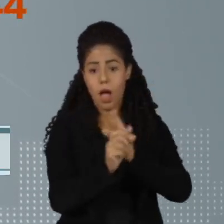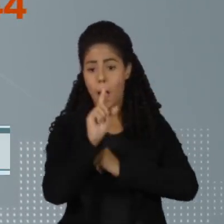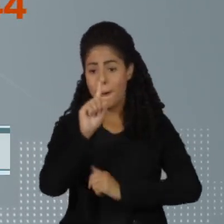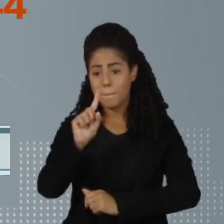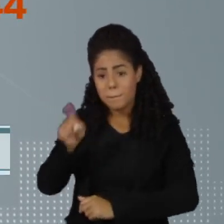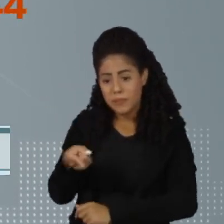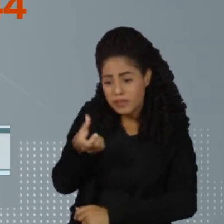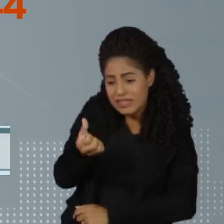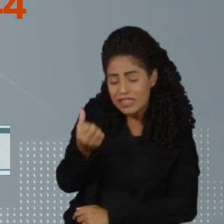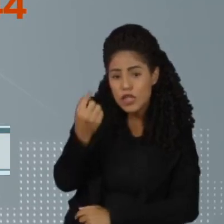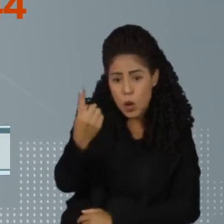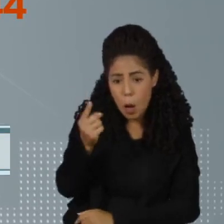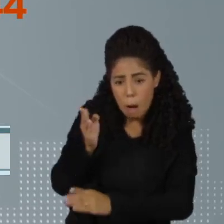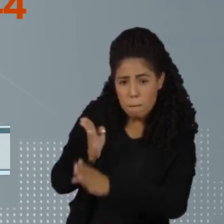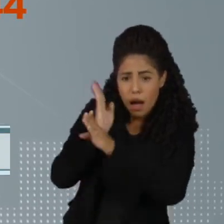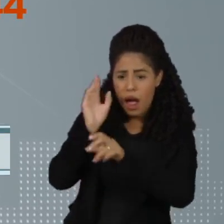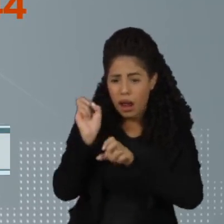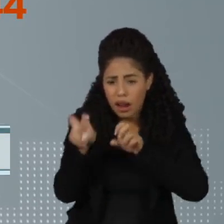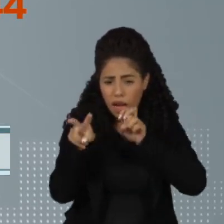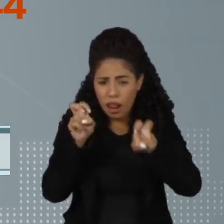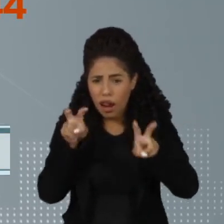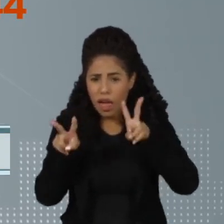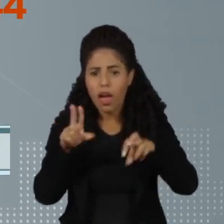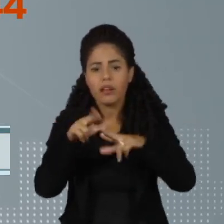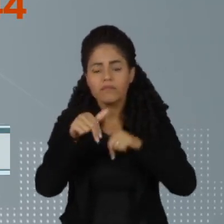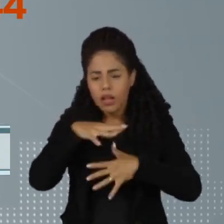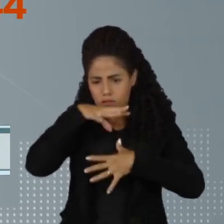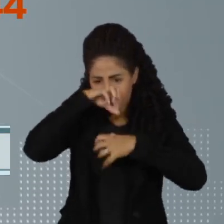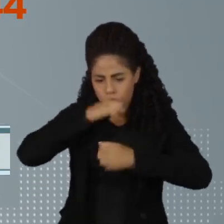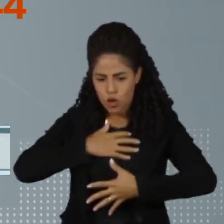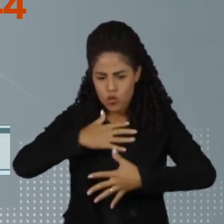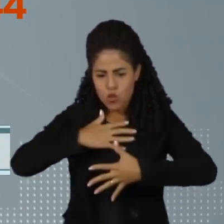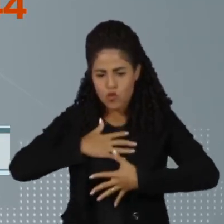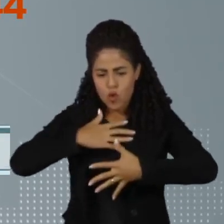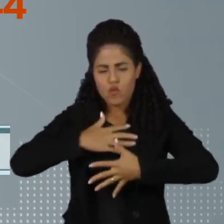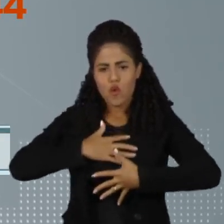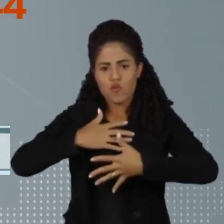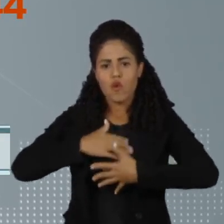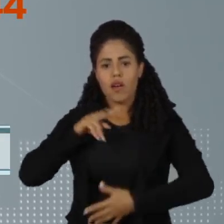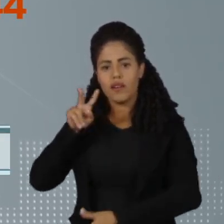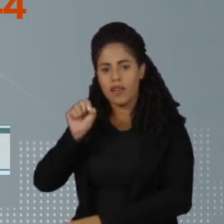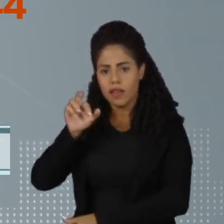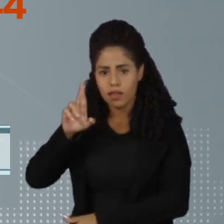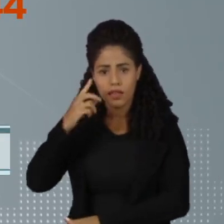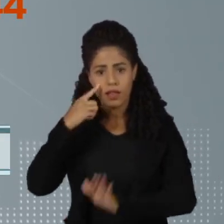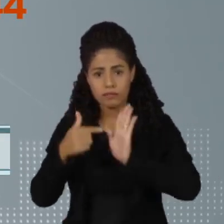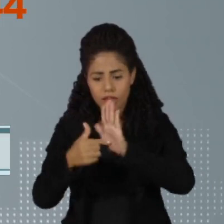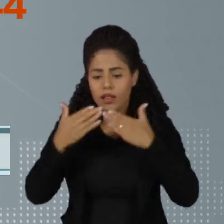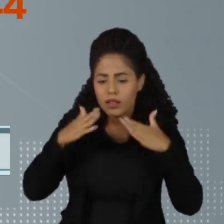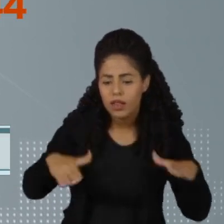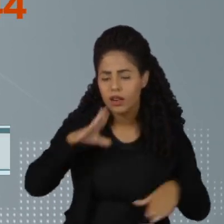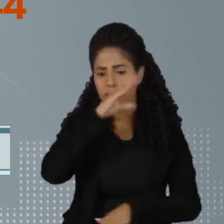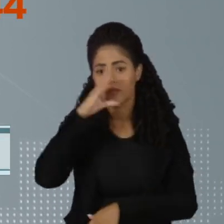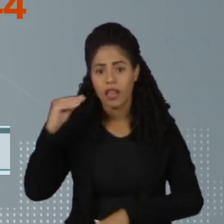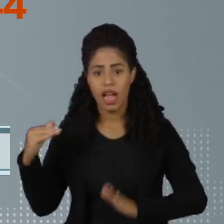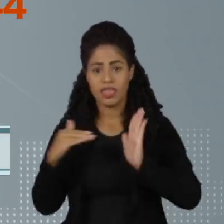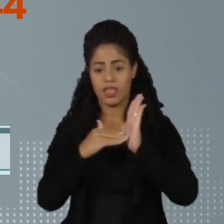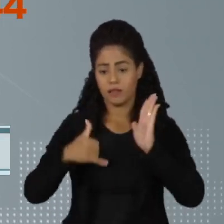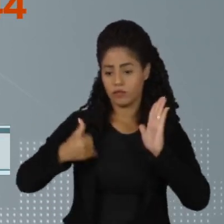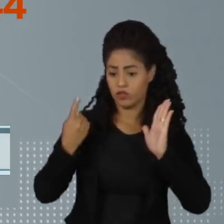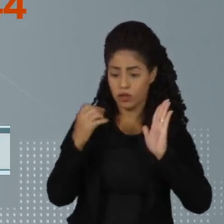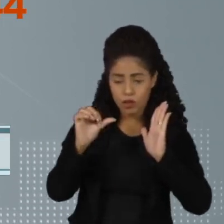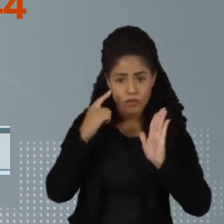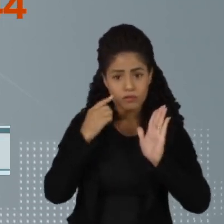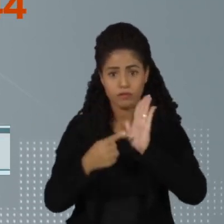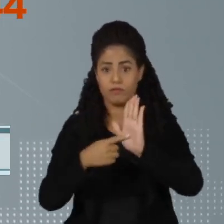.061 casos de vírus sensicial respiratório, ou VSR, em crianças e adolescentes de até 19 anos,